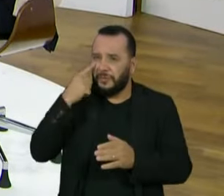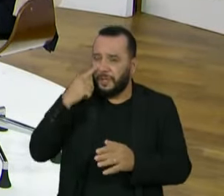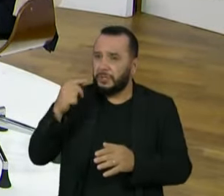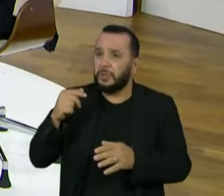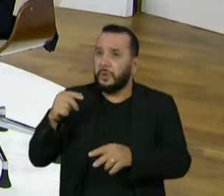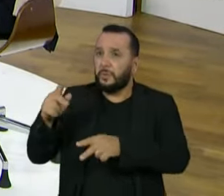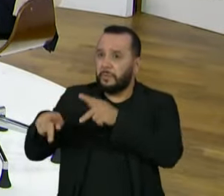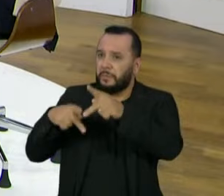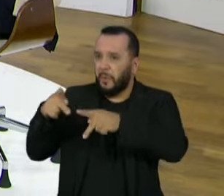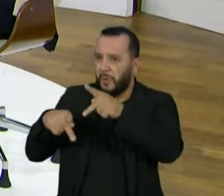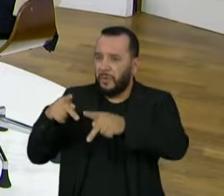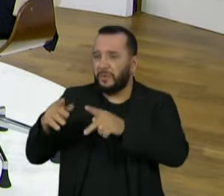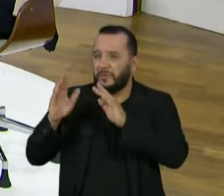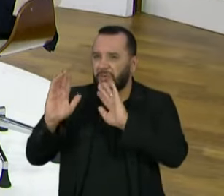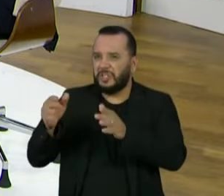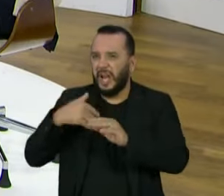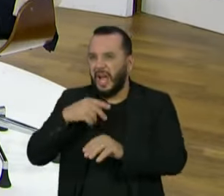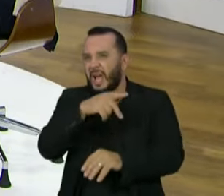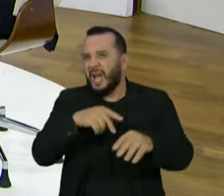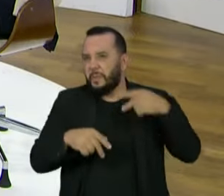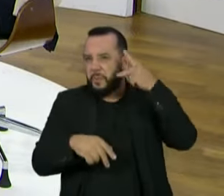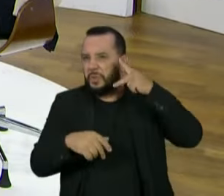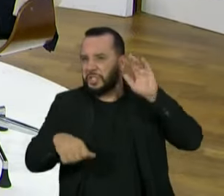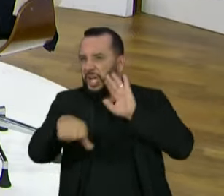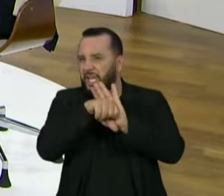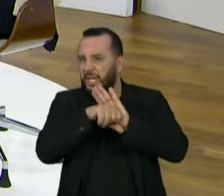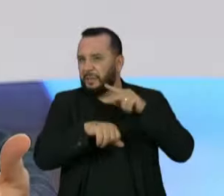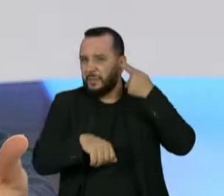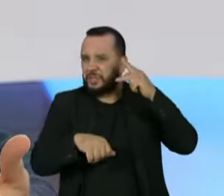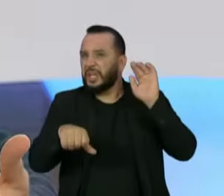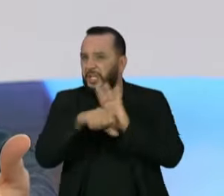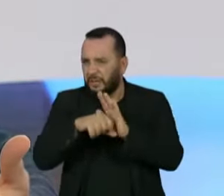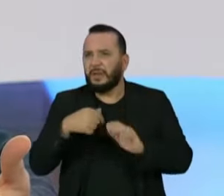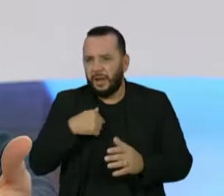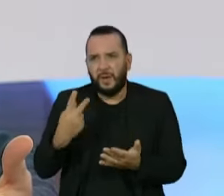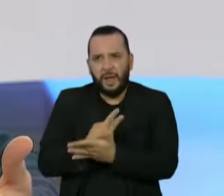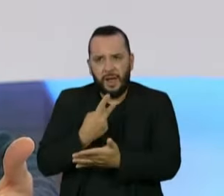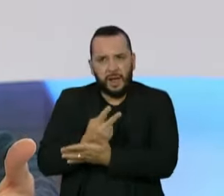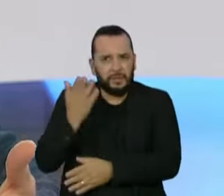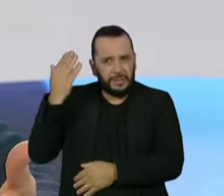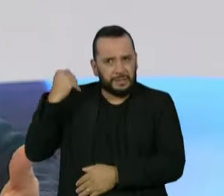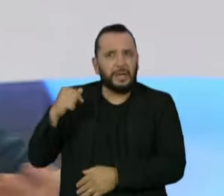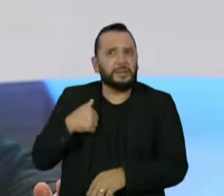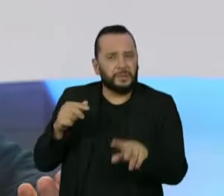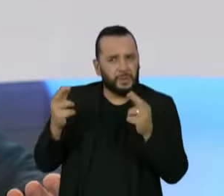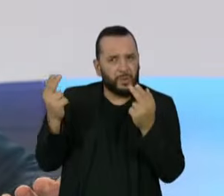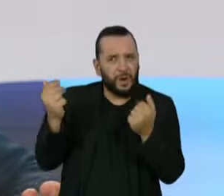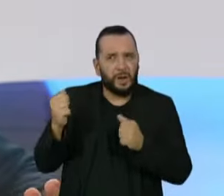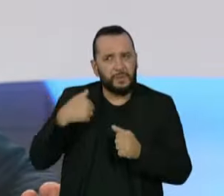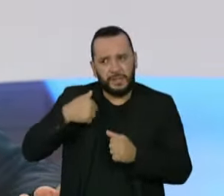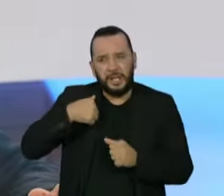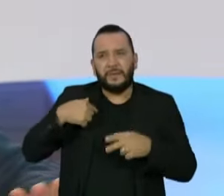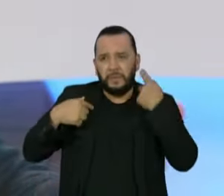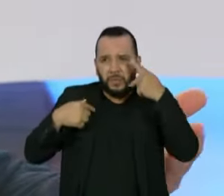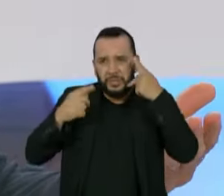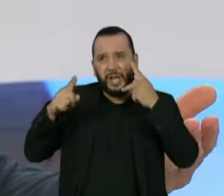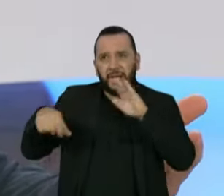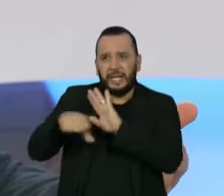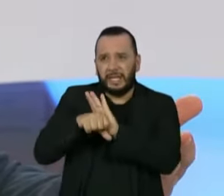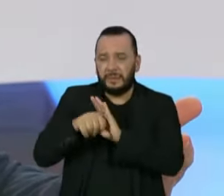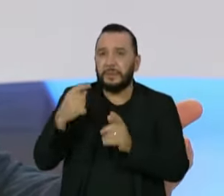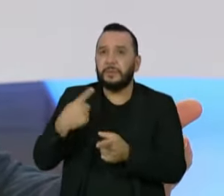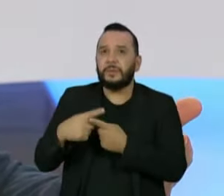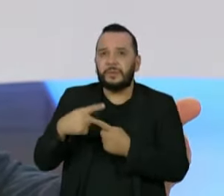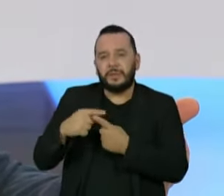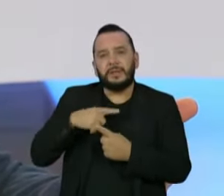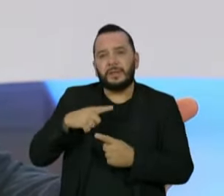criminalizando a política, eu também cometi esse grave erro. Foi quando, mais uma vez, fui inspirado